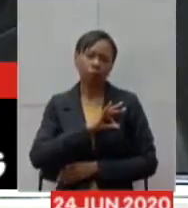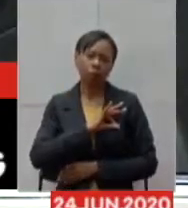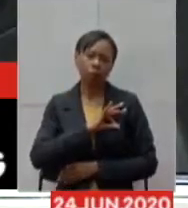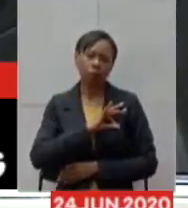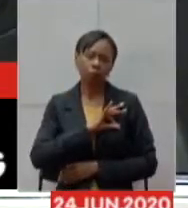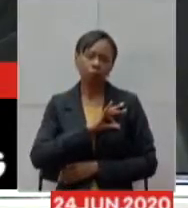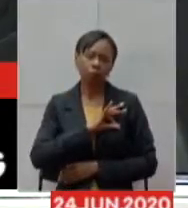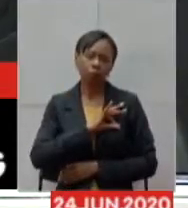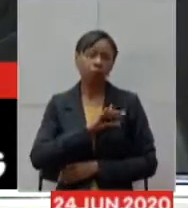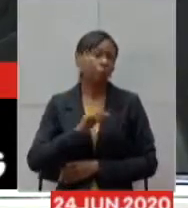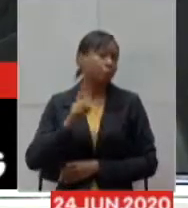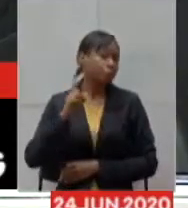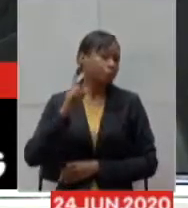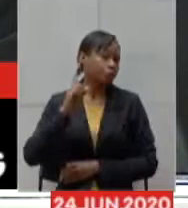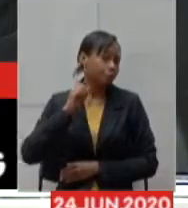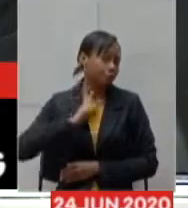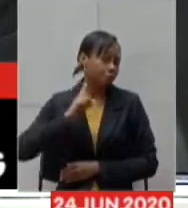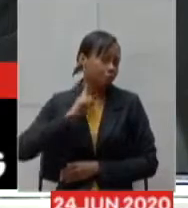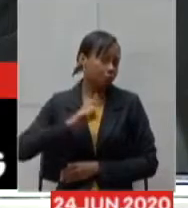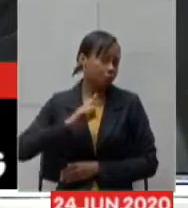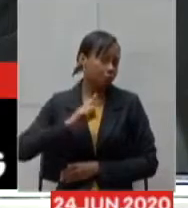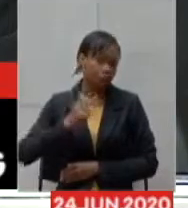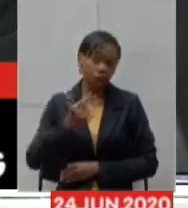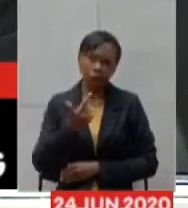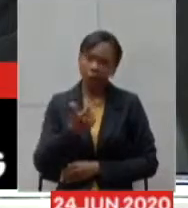Minas Gerais não possui o PCC